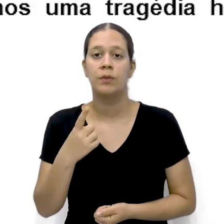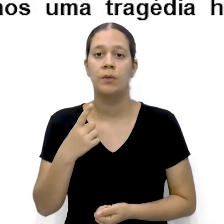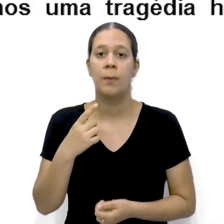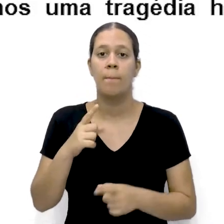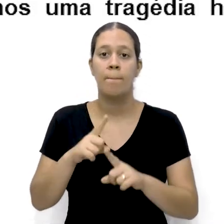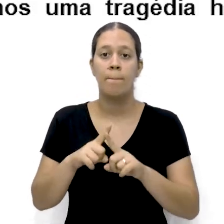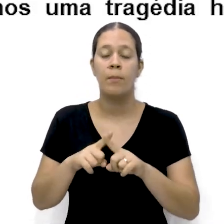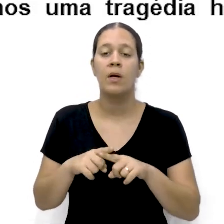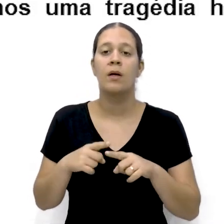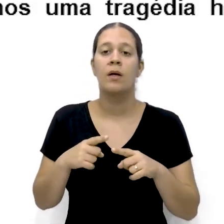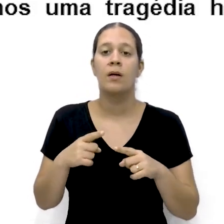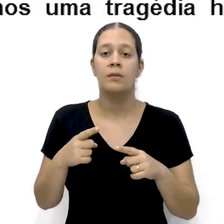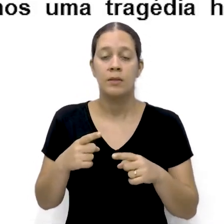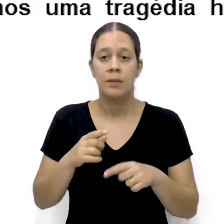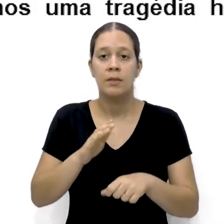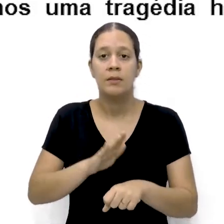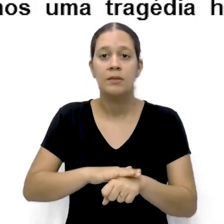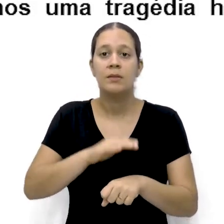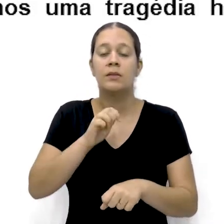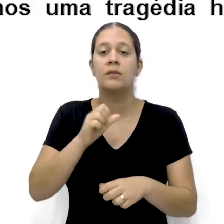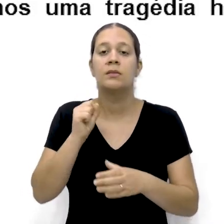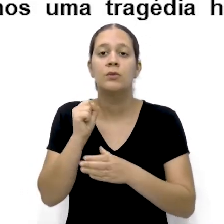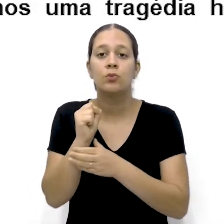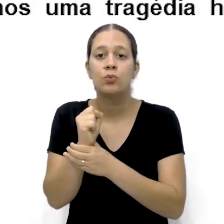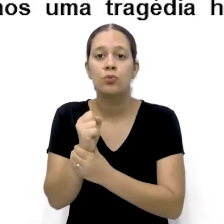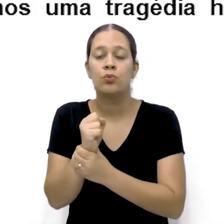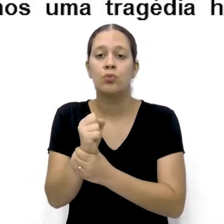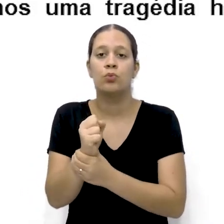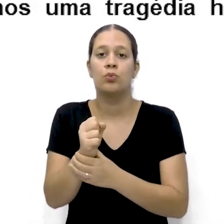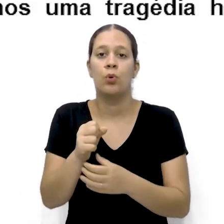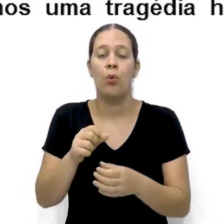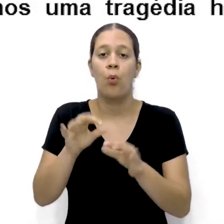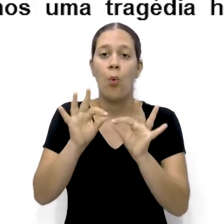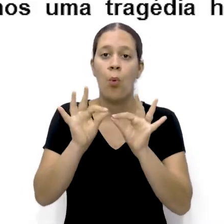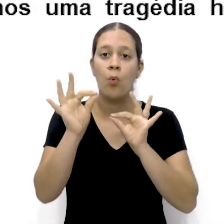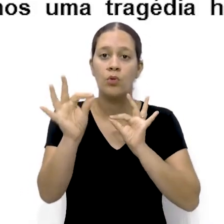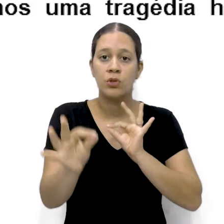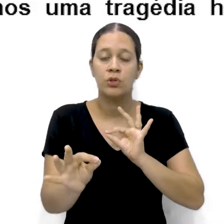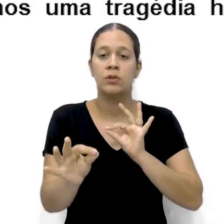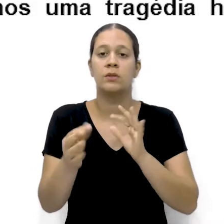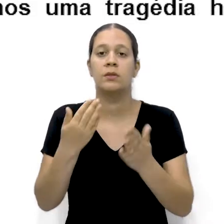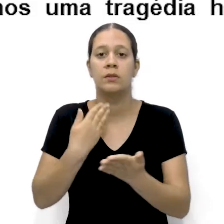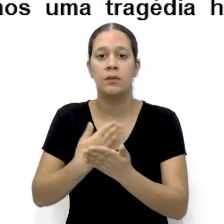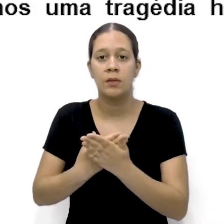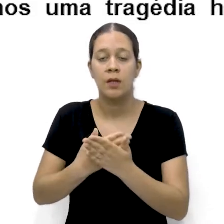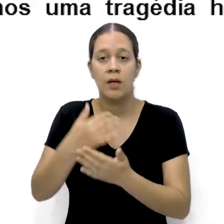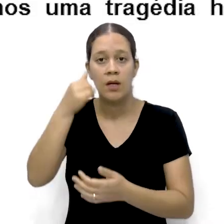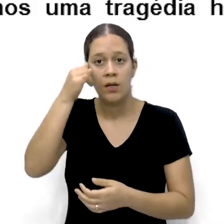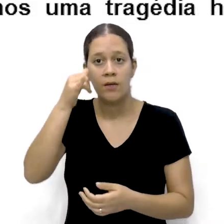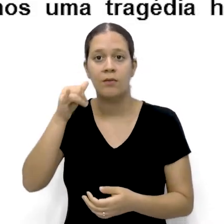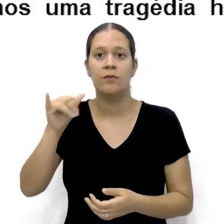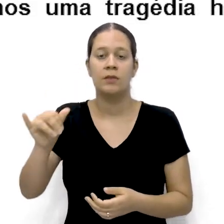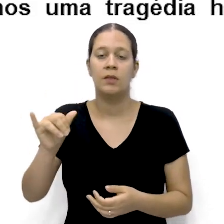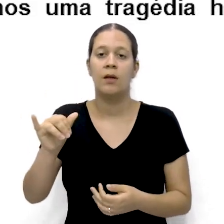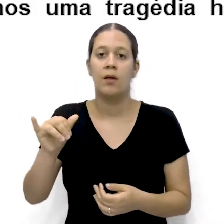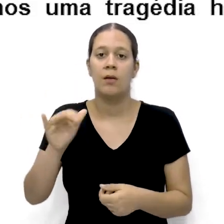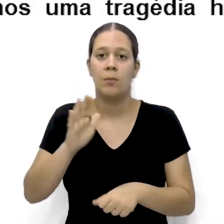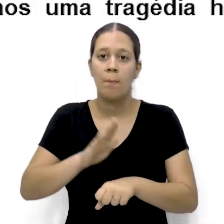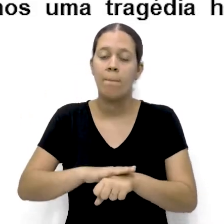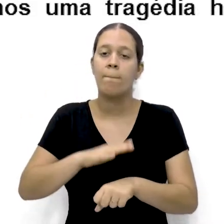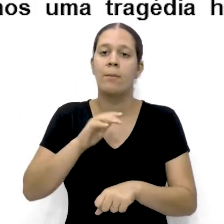Continuarmos Com as aulas remotas Até nos vacinarmos E assim evitar Uma tragédia Horrível